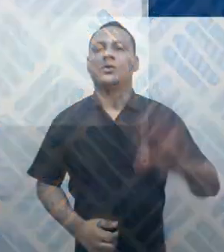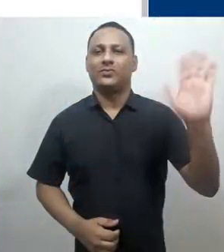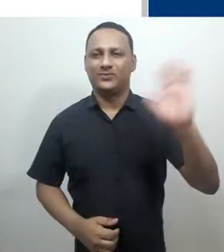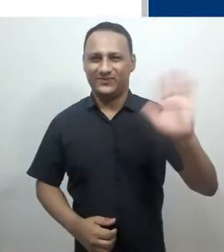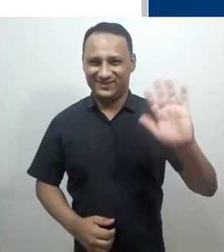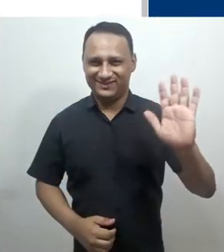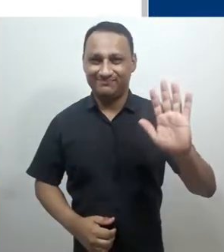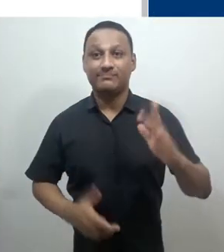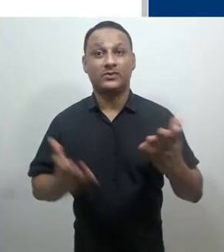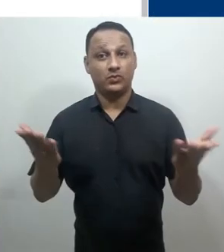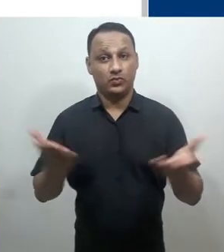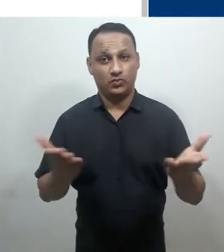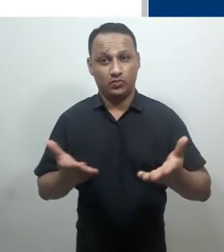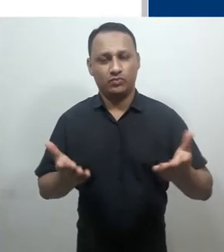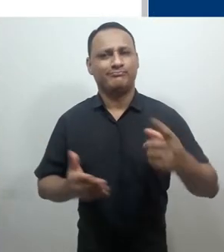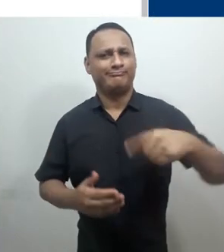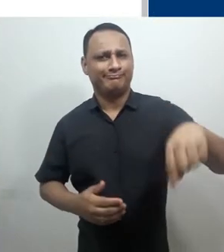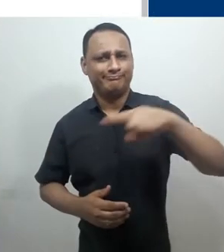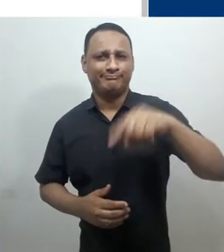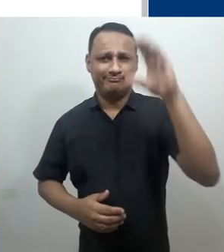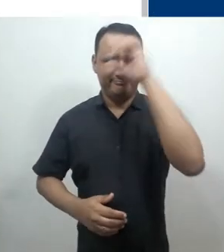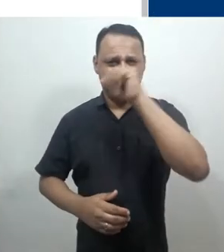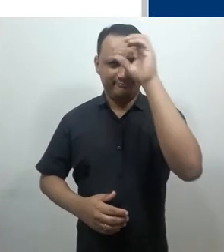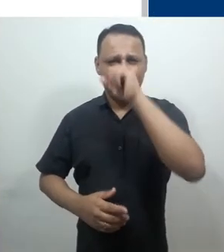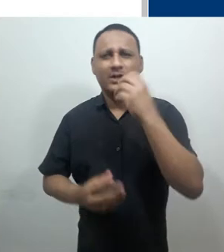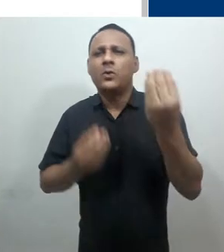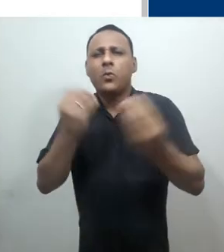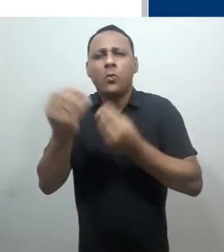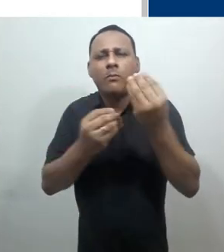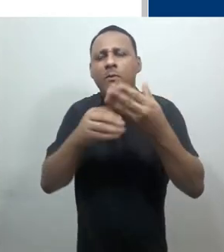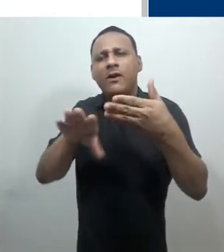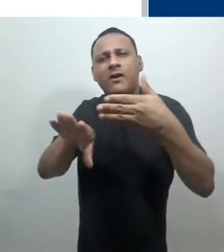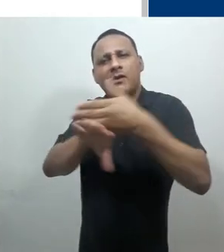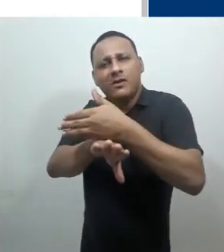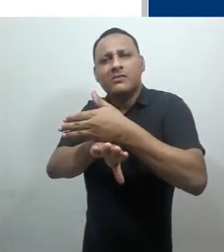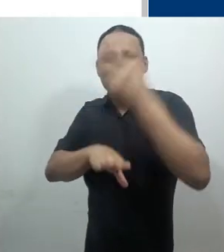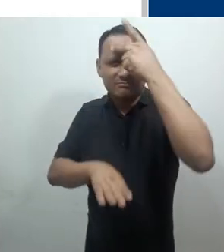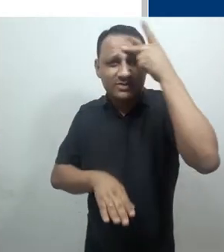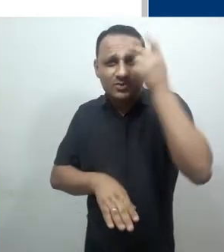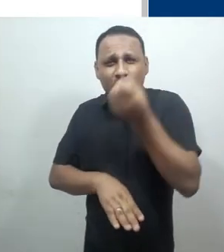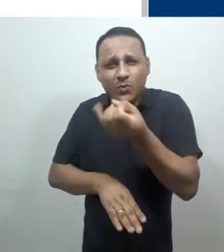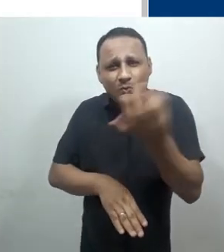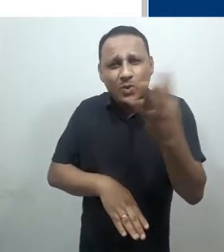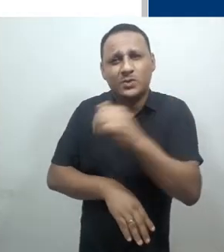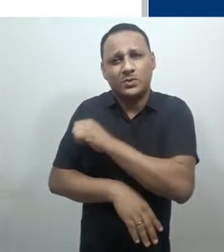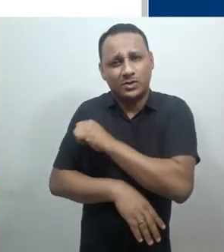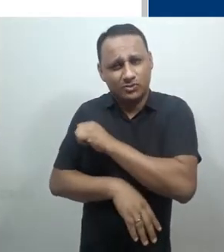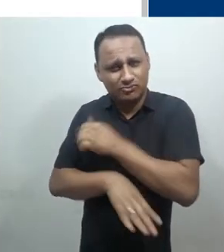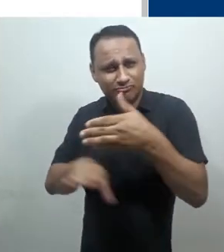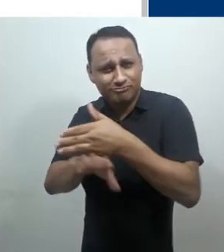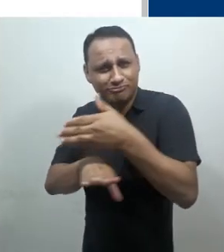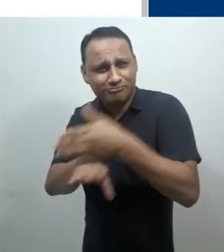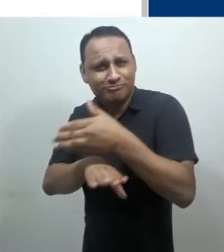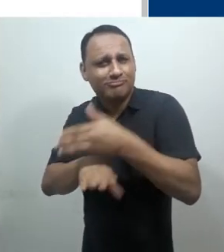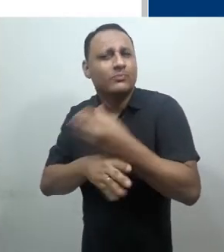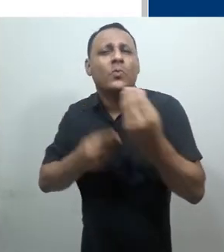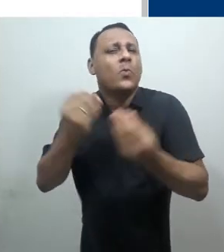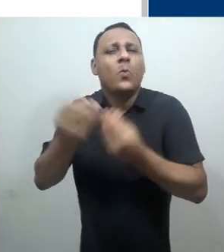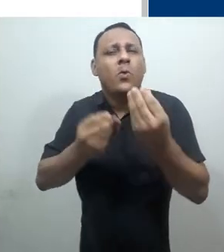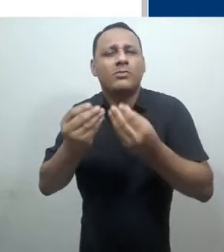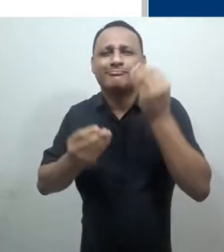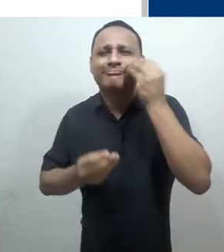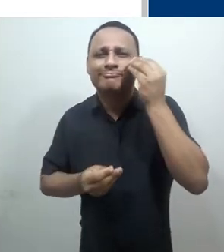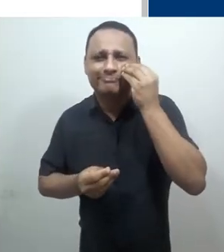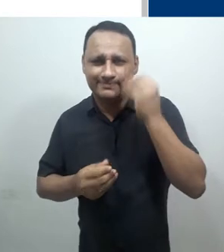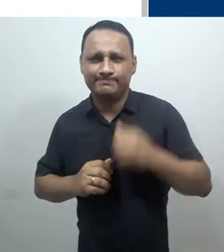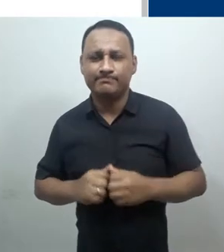Olá, hoje vamos aprender como acessar os participantes de um curso ou disciplina. Para